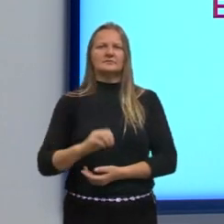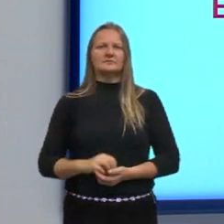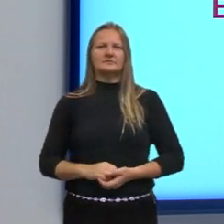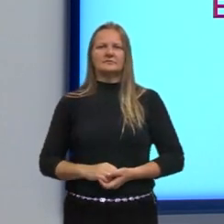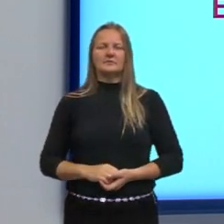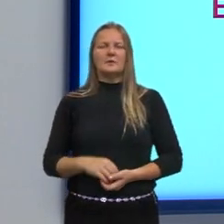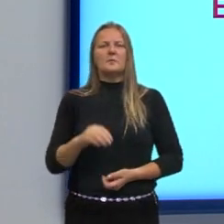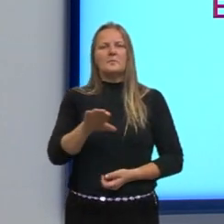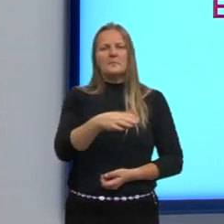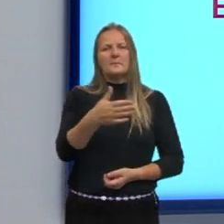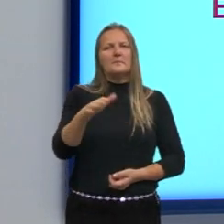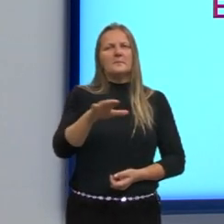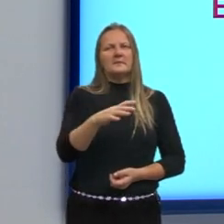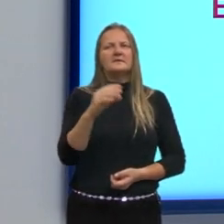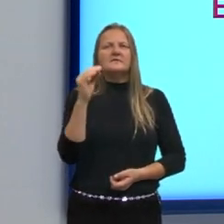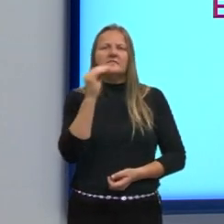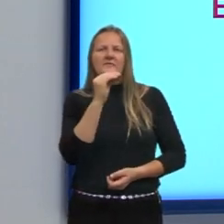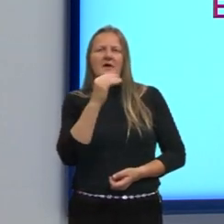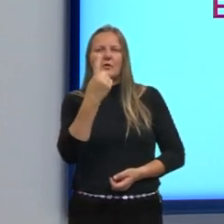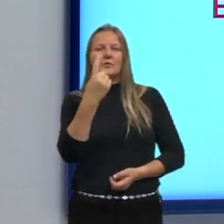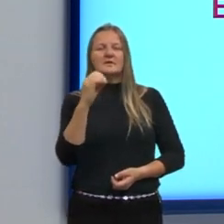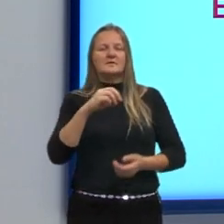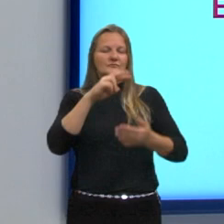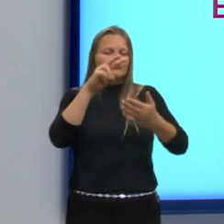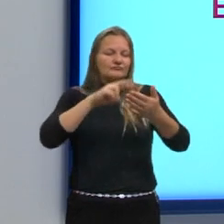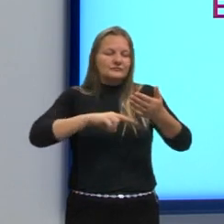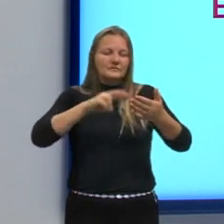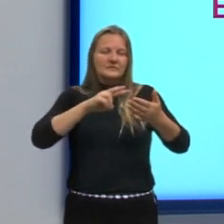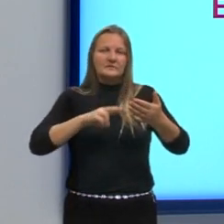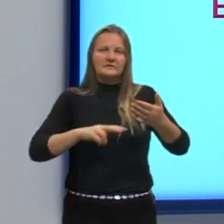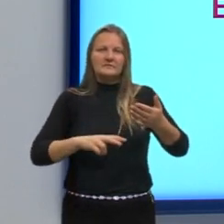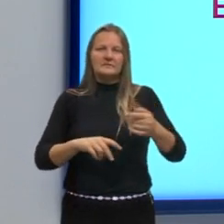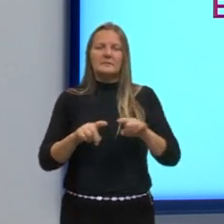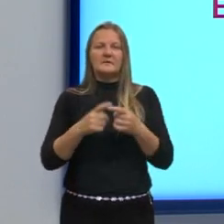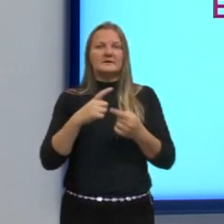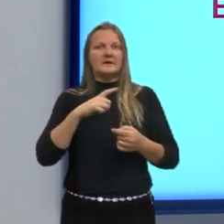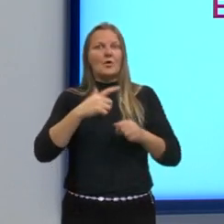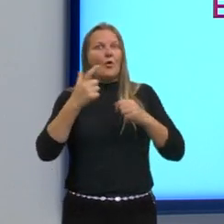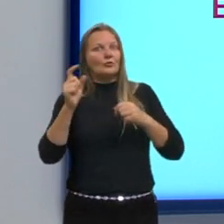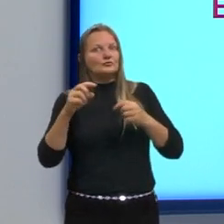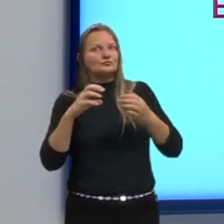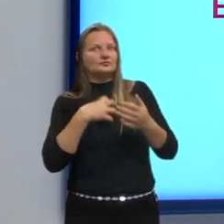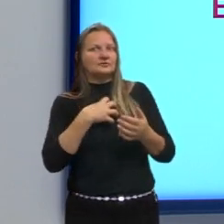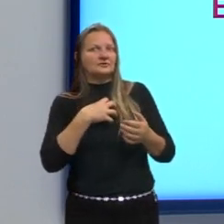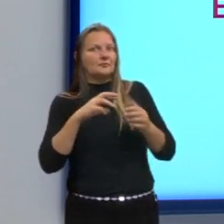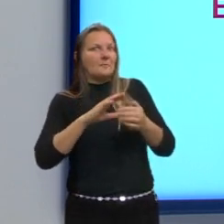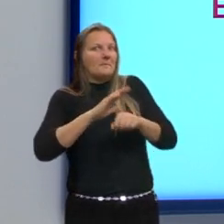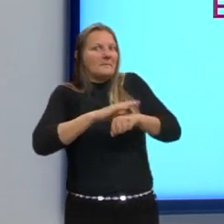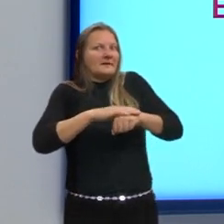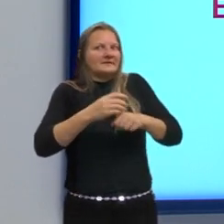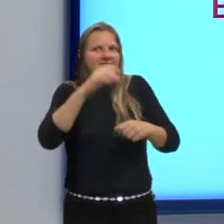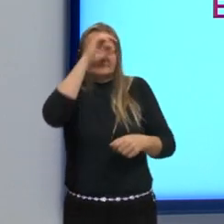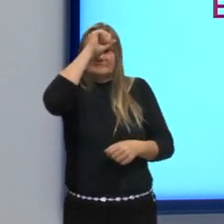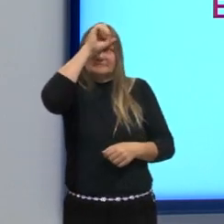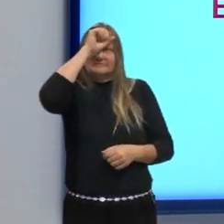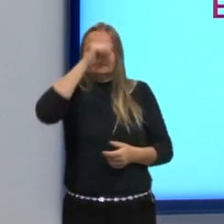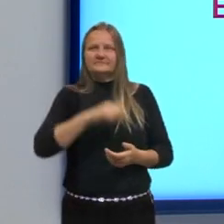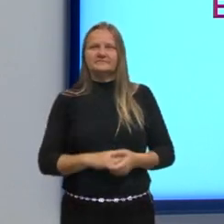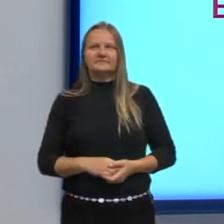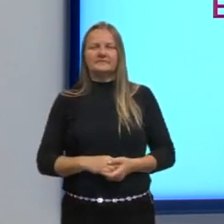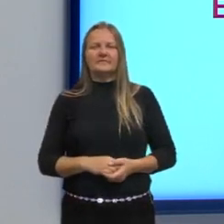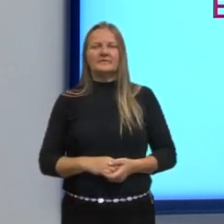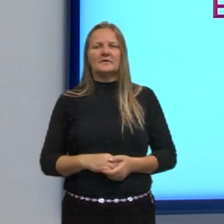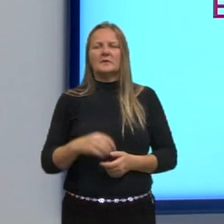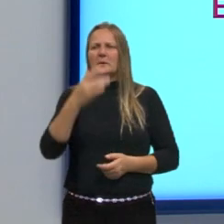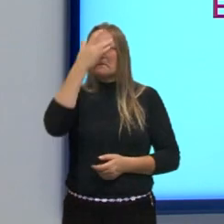significativo, mas é importante, sim. Mas tem outras coisas também que têm que ser observadas. Como ouvir